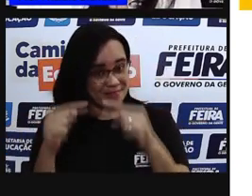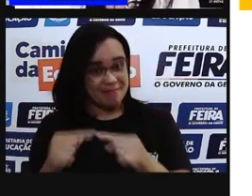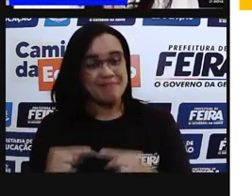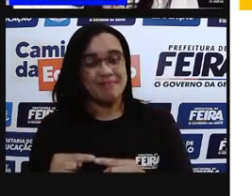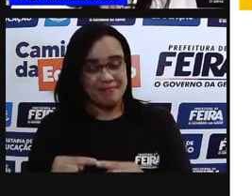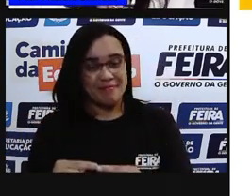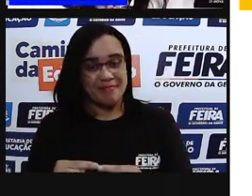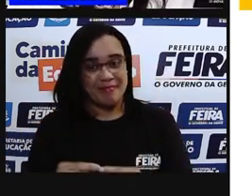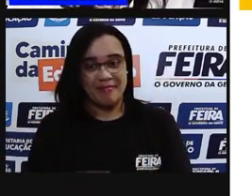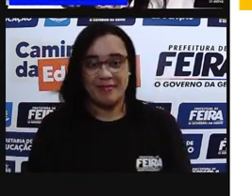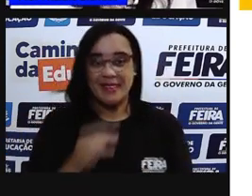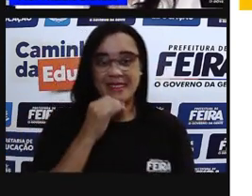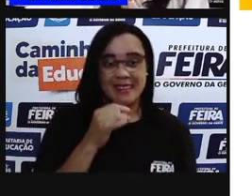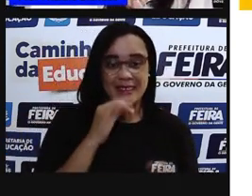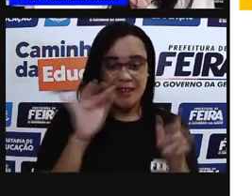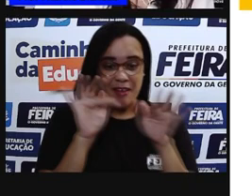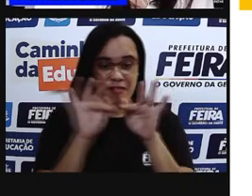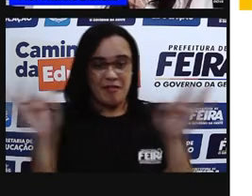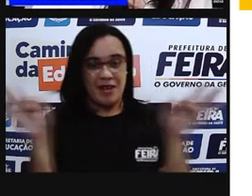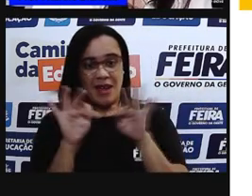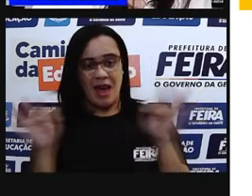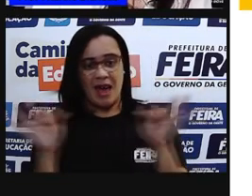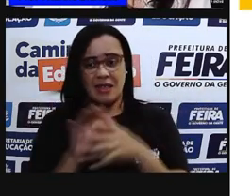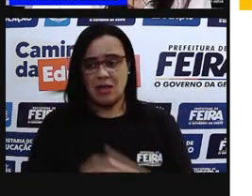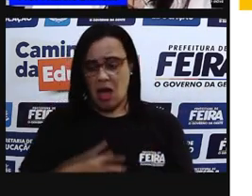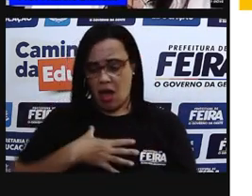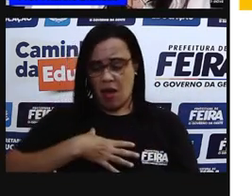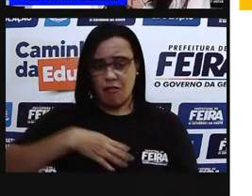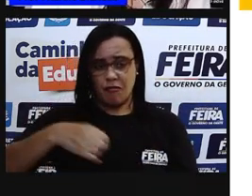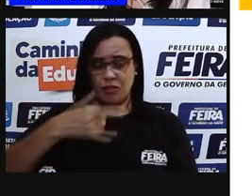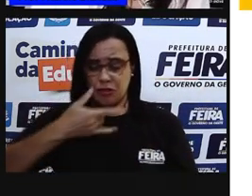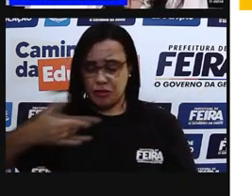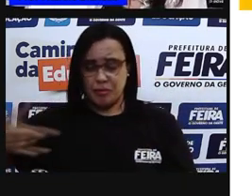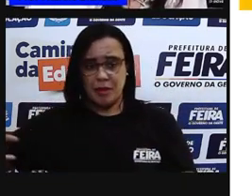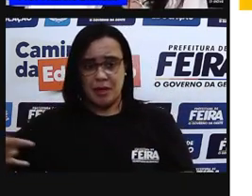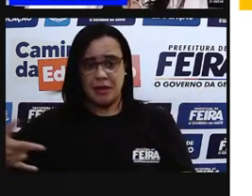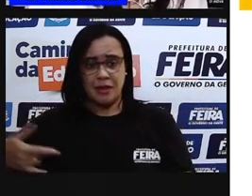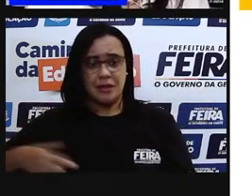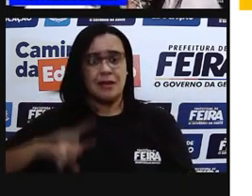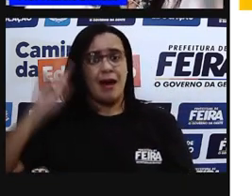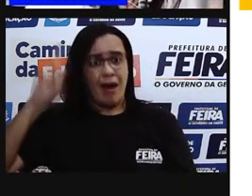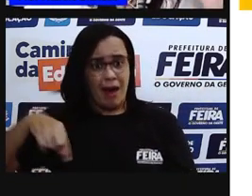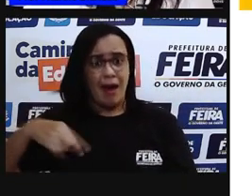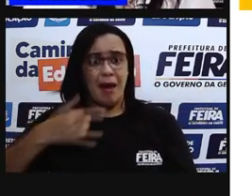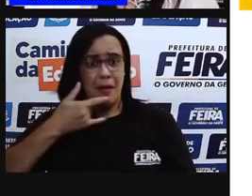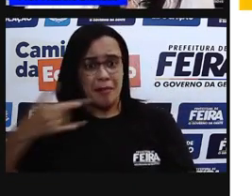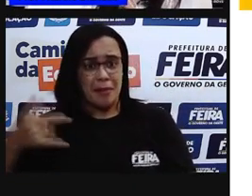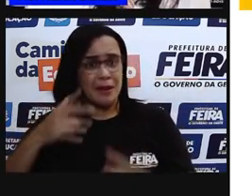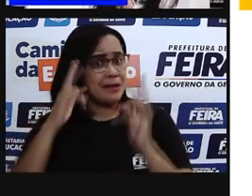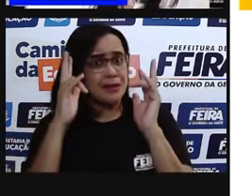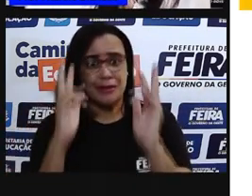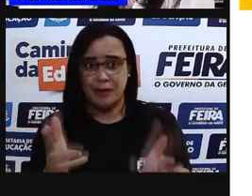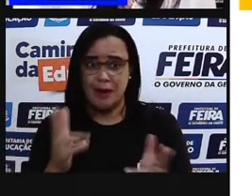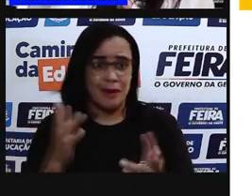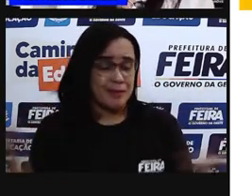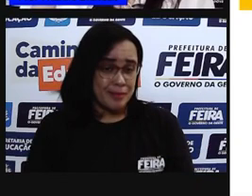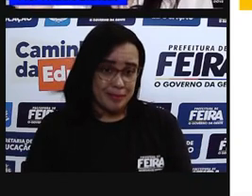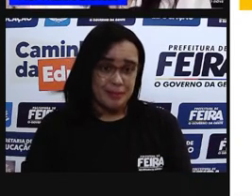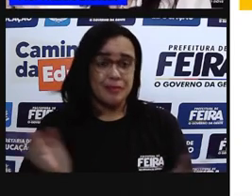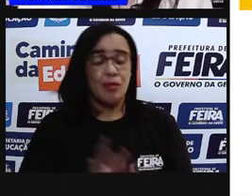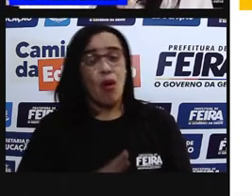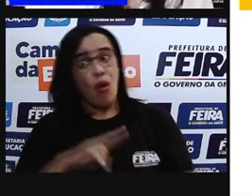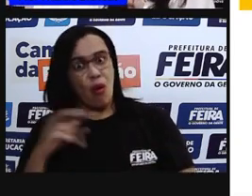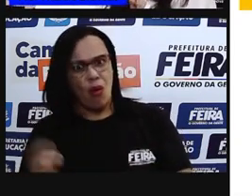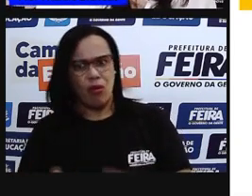Filho de peixe, peixinho é. Ou então a frase que diz o seguinte, Nossa, fulano é a cara do pai. É